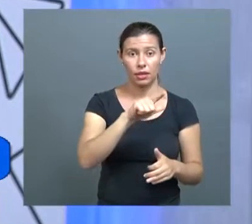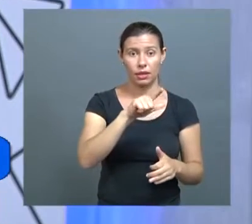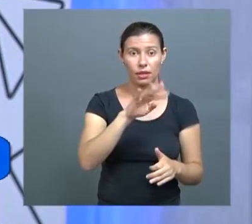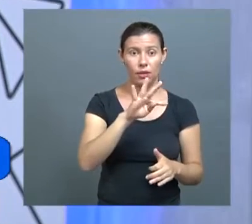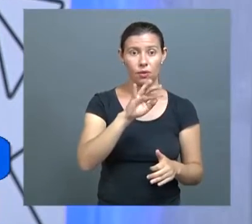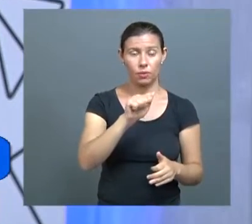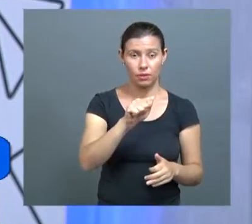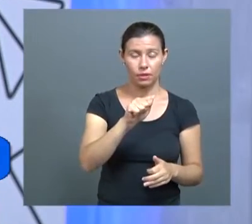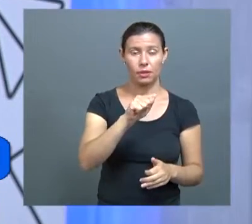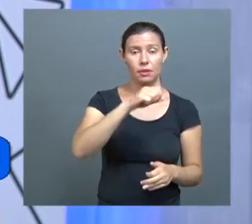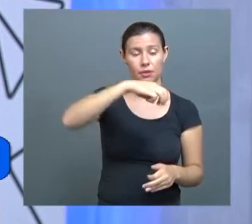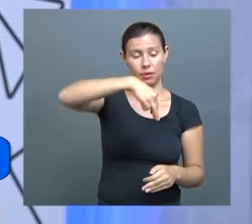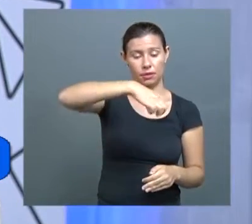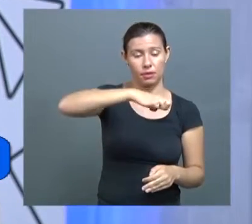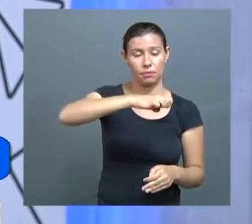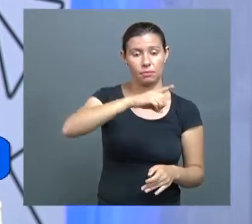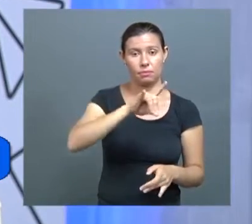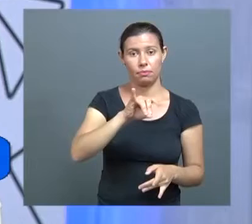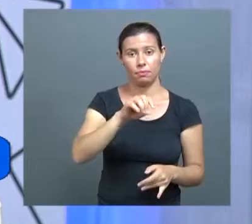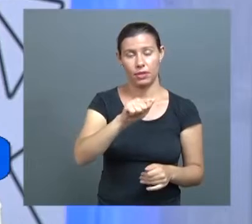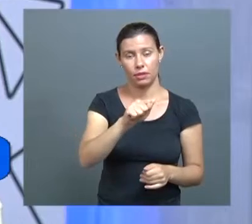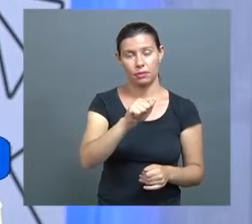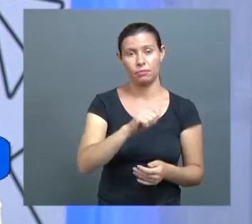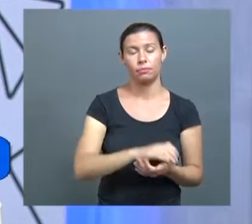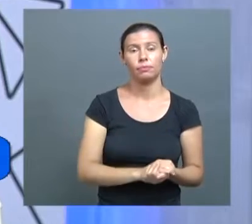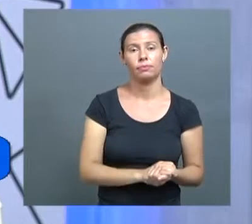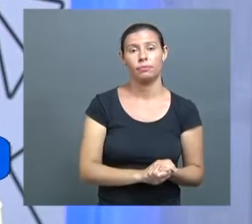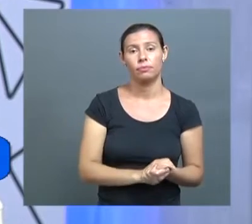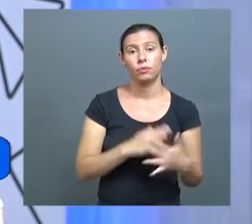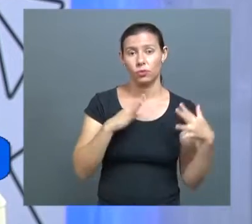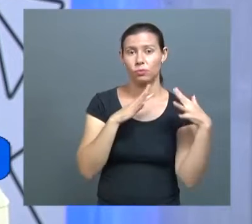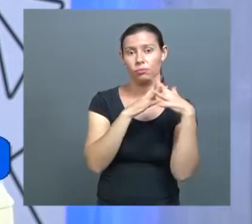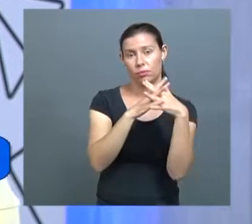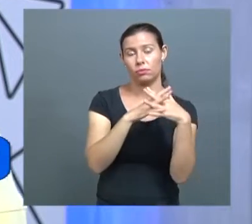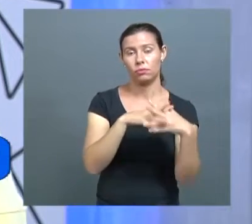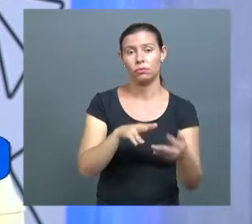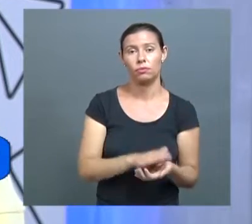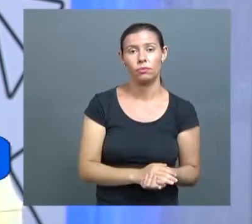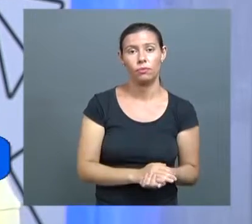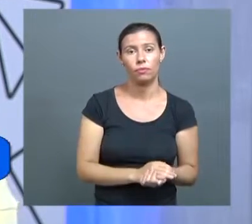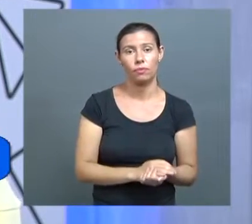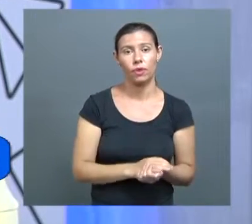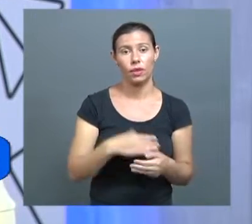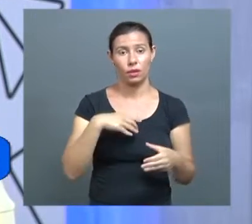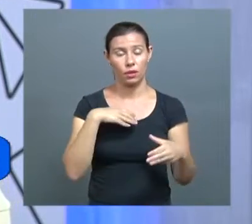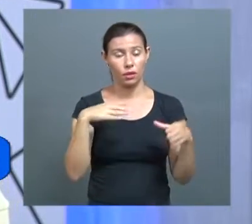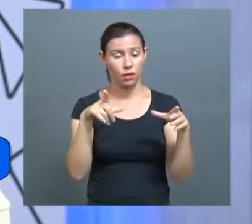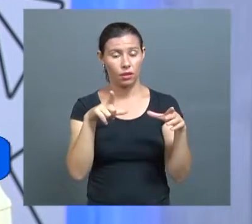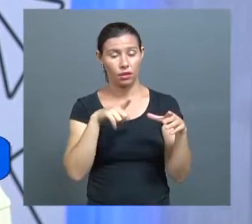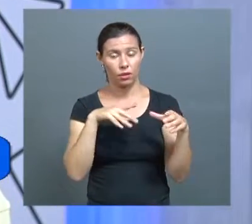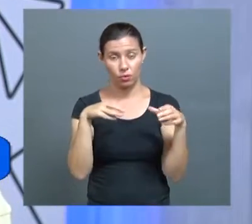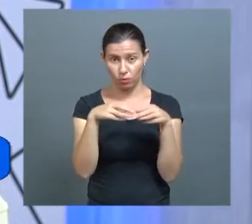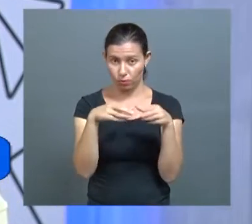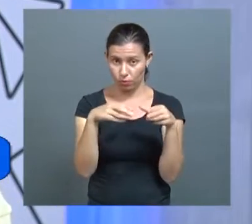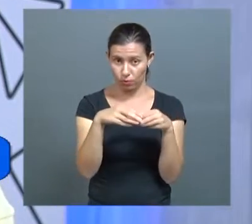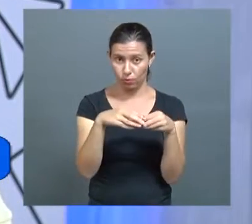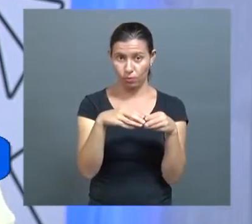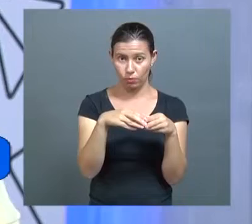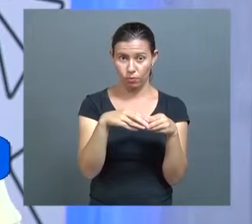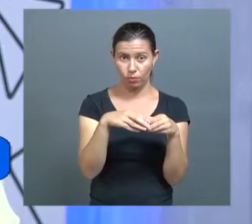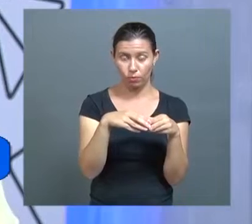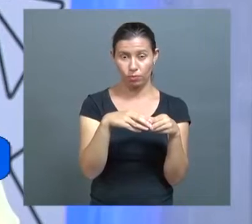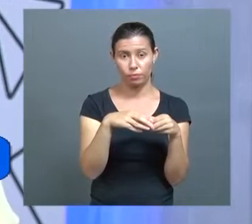complexidade. Então, até a equipe da bucomaxilofacial lá, na cirurgia e traumatologia,